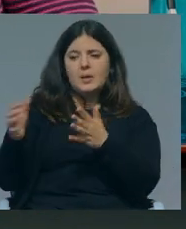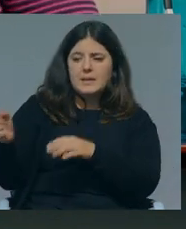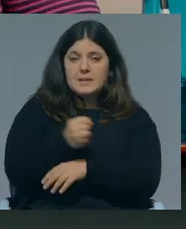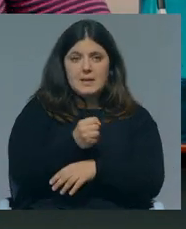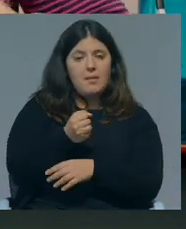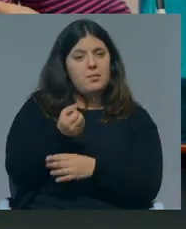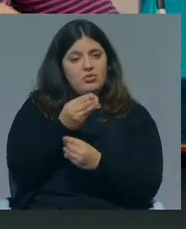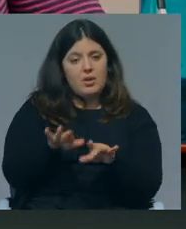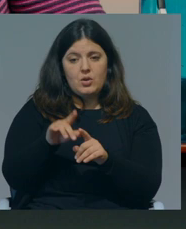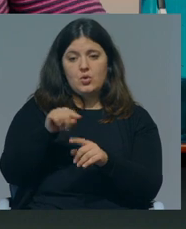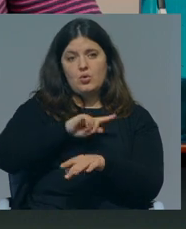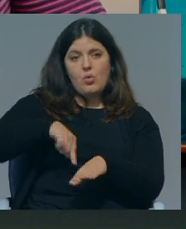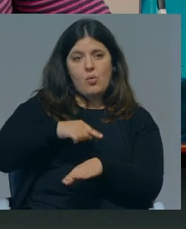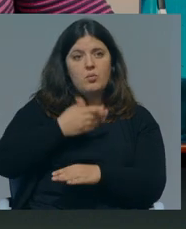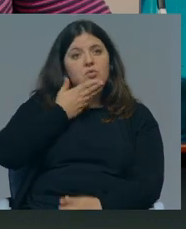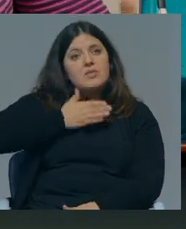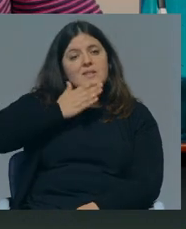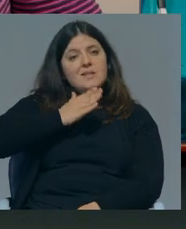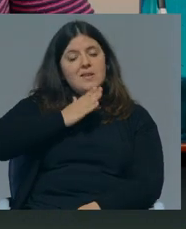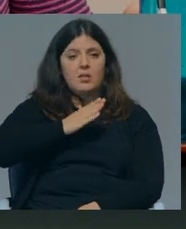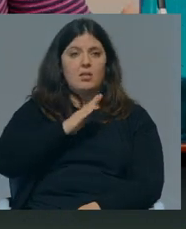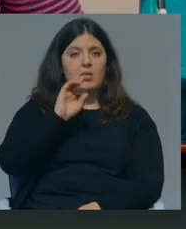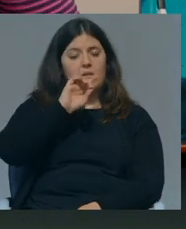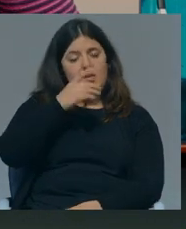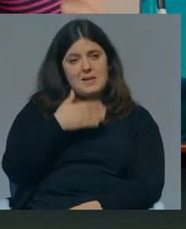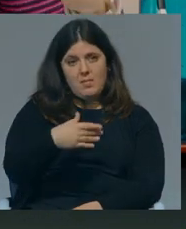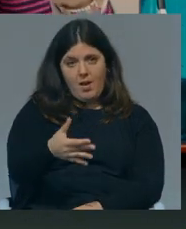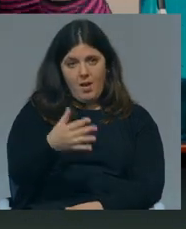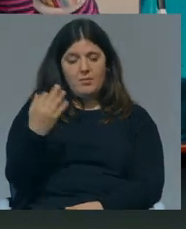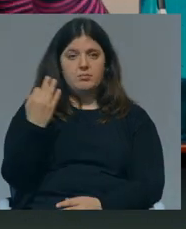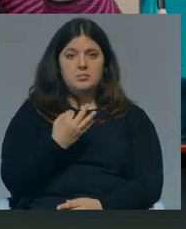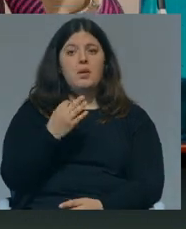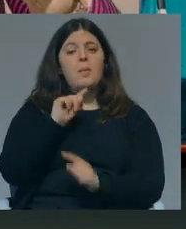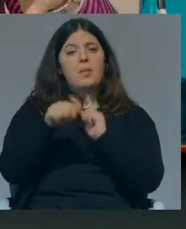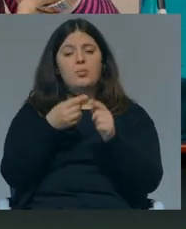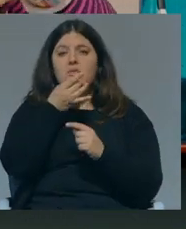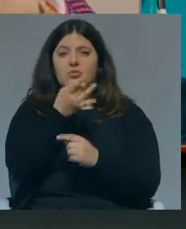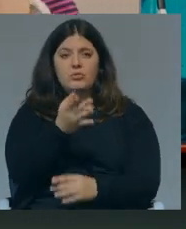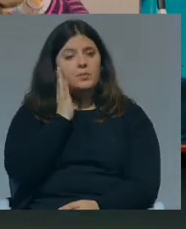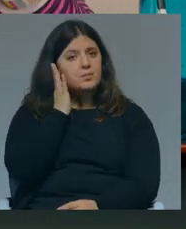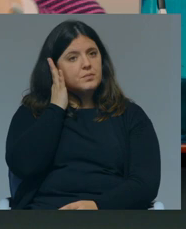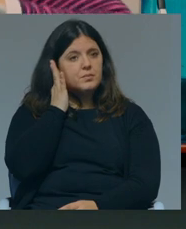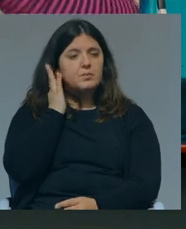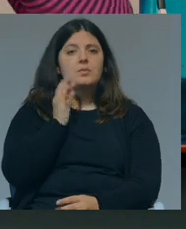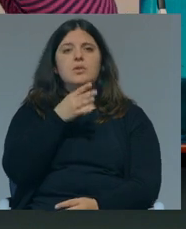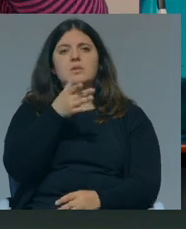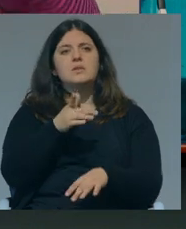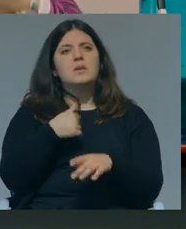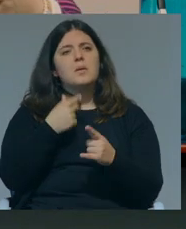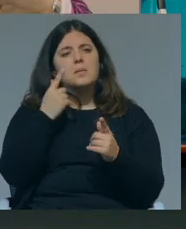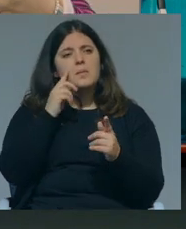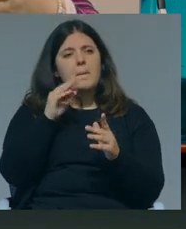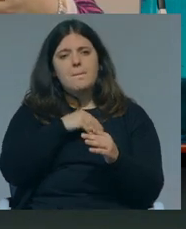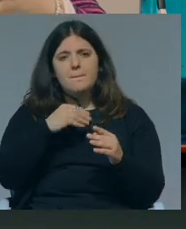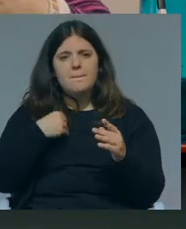recebe as crianças durante um número suficiente de horas ao longo da semana para permitir, por exemplo, nós devíamos ter muito mais triagens